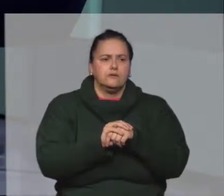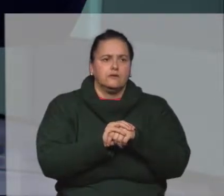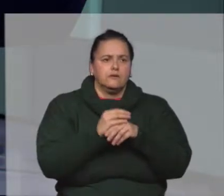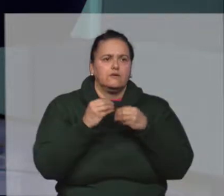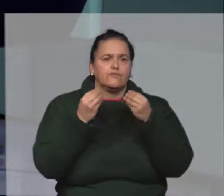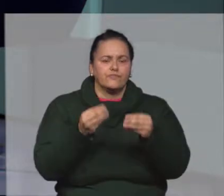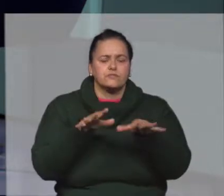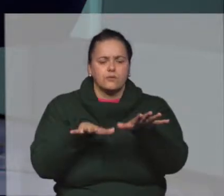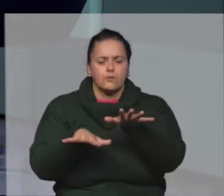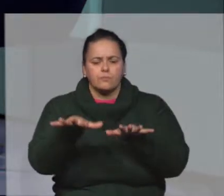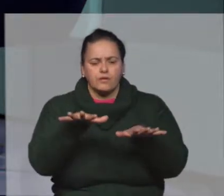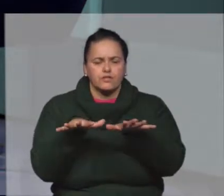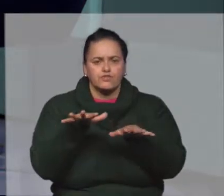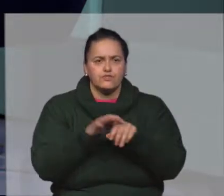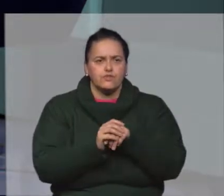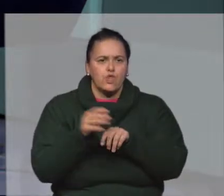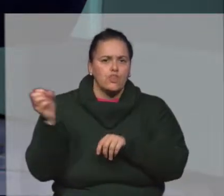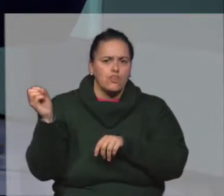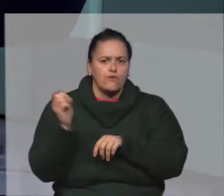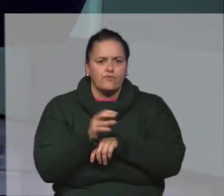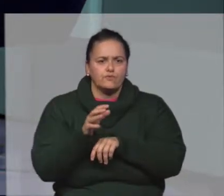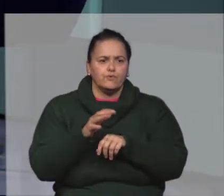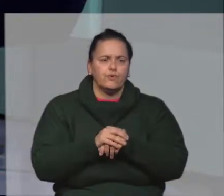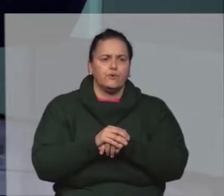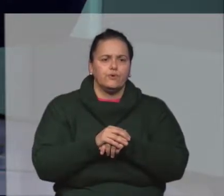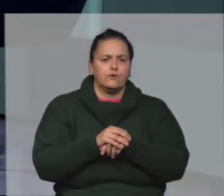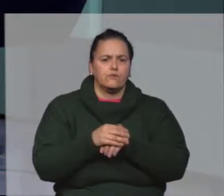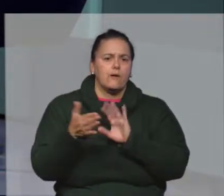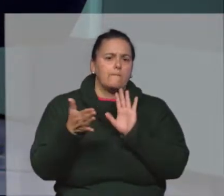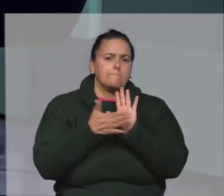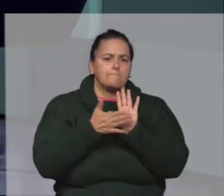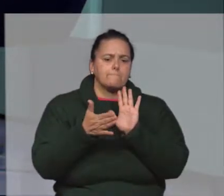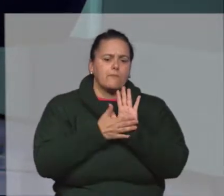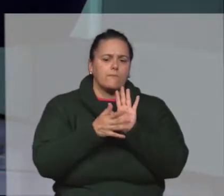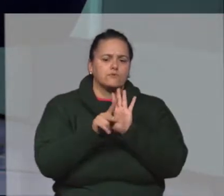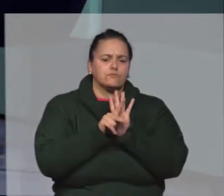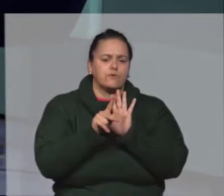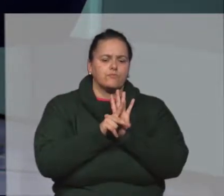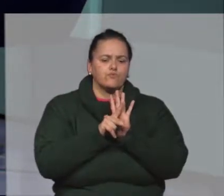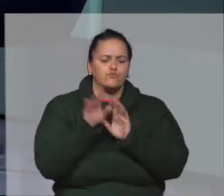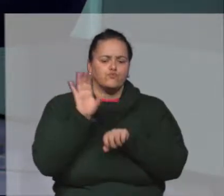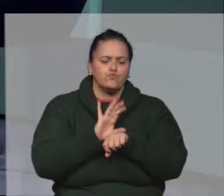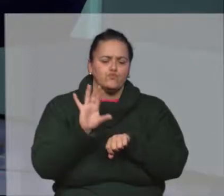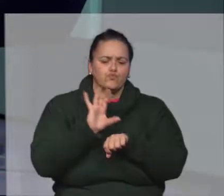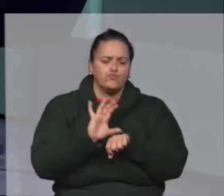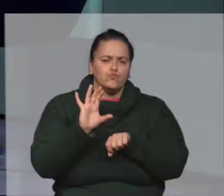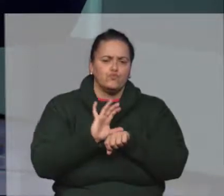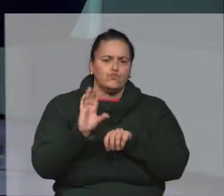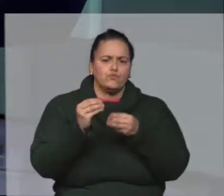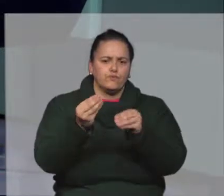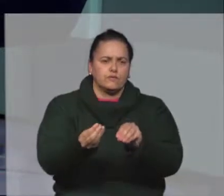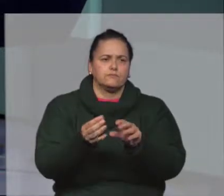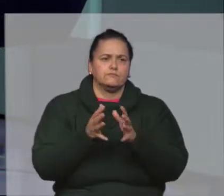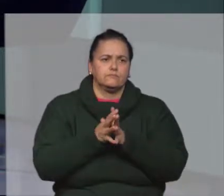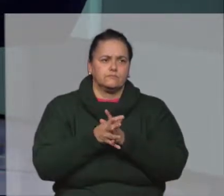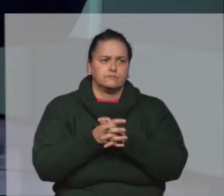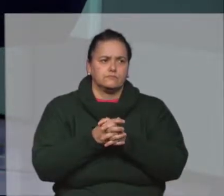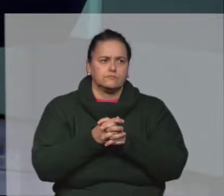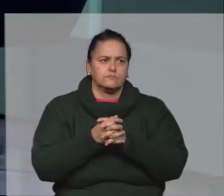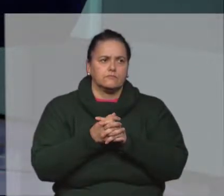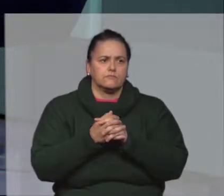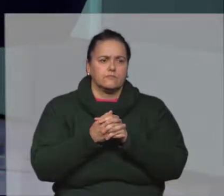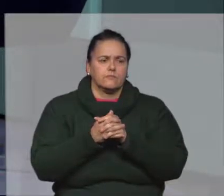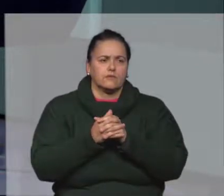Exatamente. Eu oferecer um ambiente inovador, como a proposta do próprio curso é em muitas das disciplinas que a gente colocou nele.